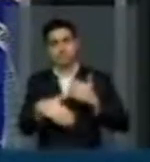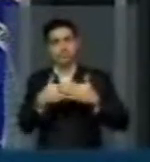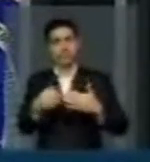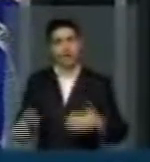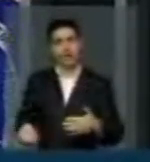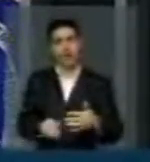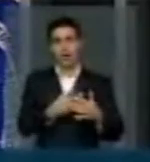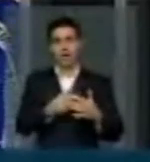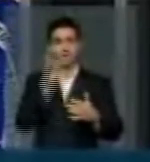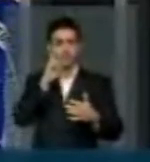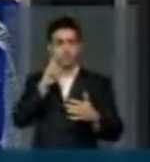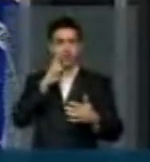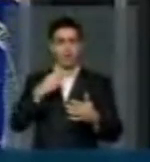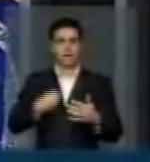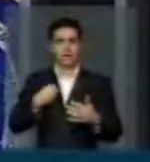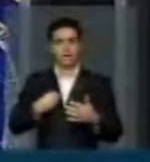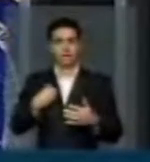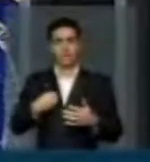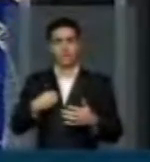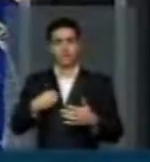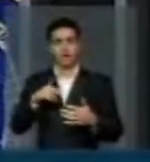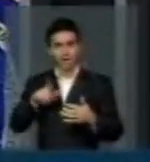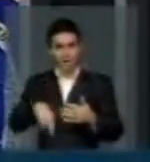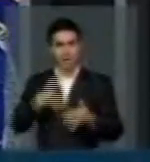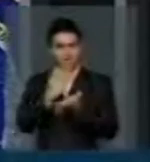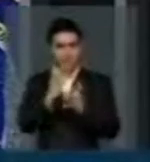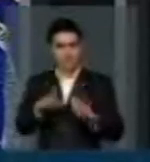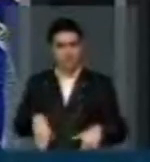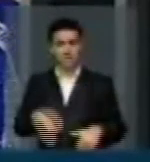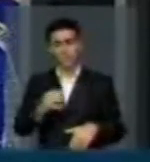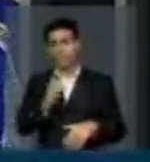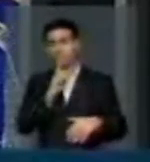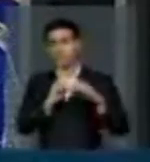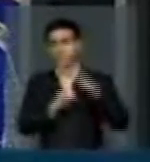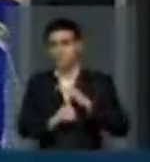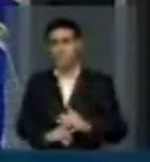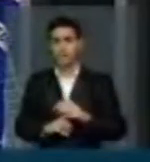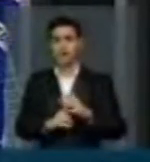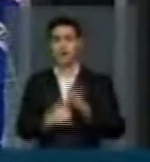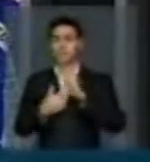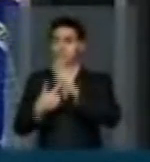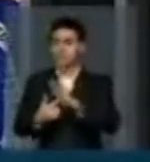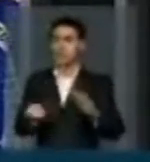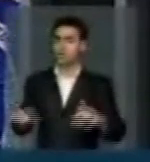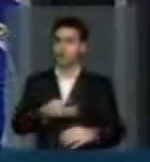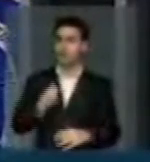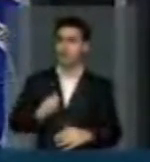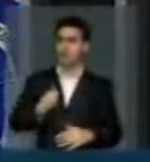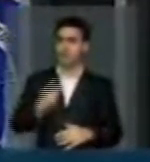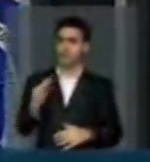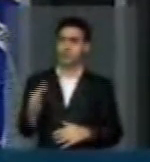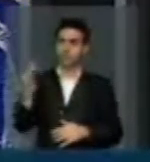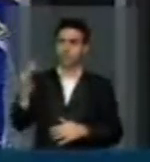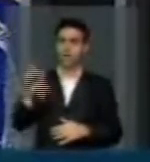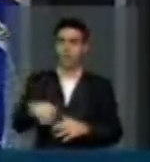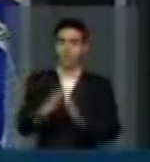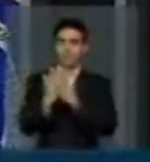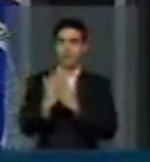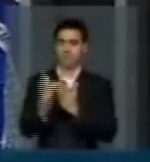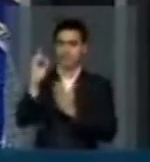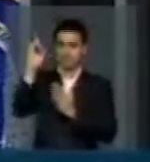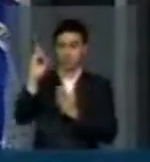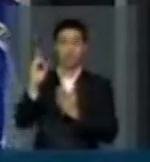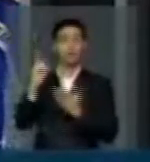nova história. É acabar com a destruição e a depressão, e apresentar um norte para suas vidas, que é a palavra de Deus. Eu quero